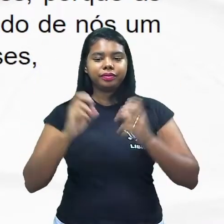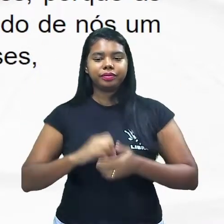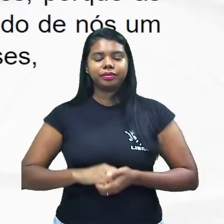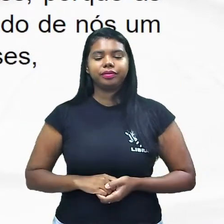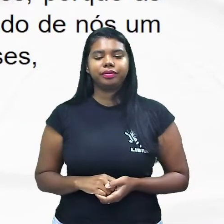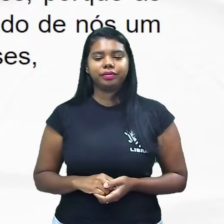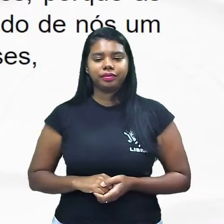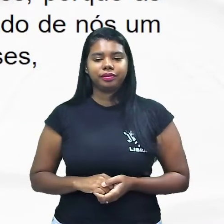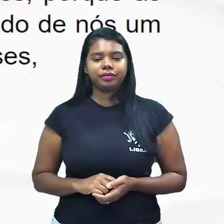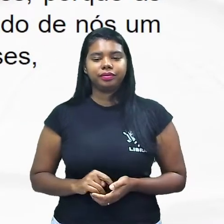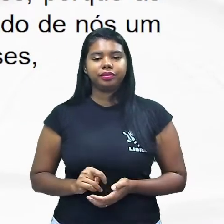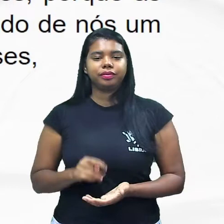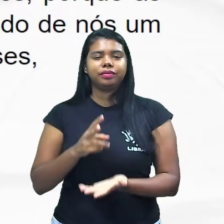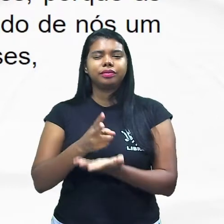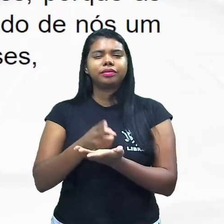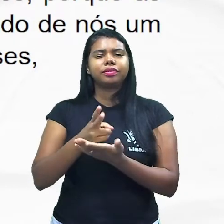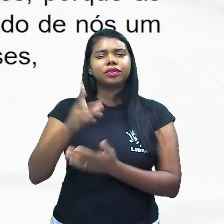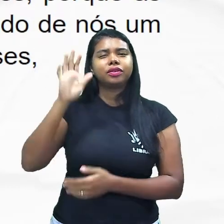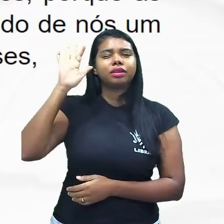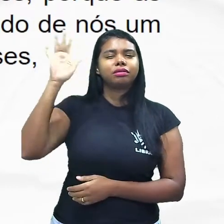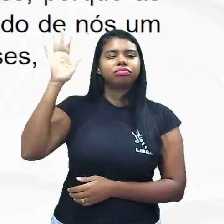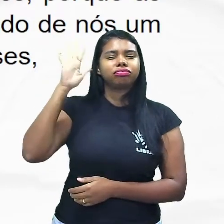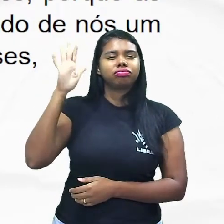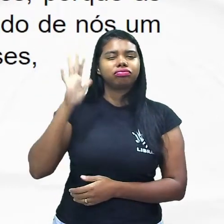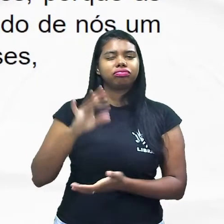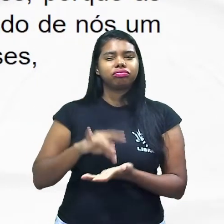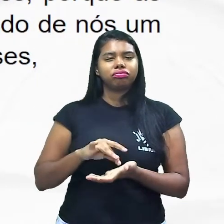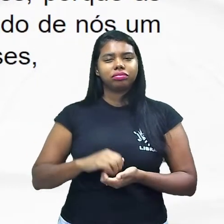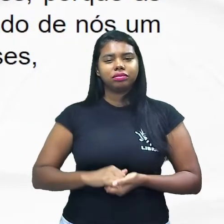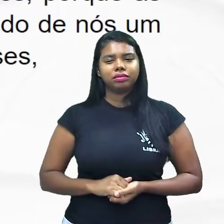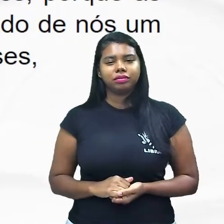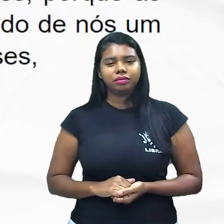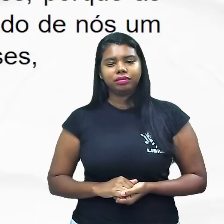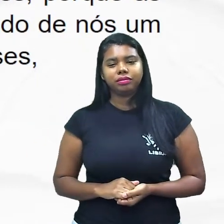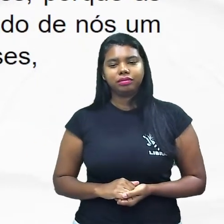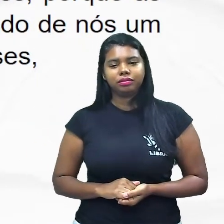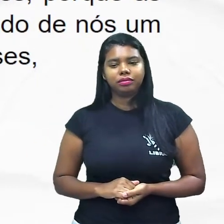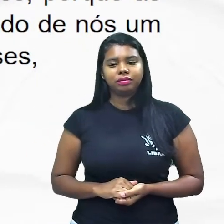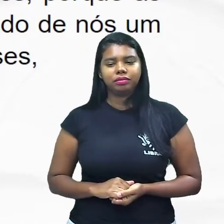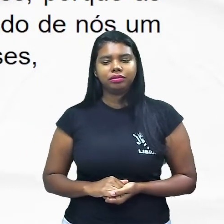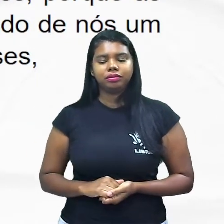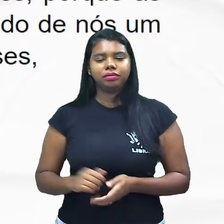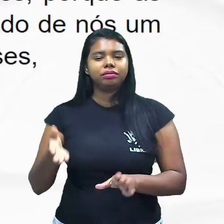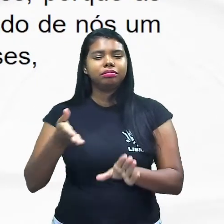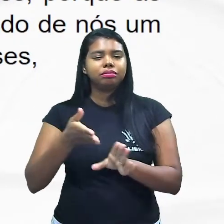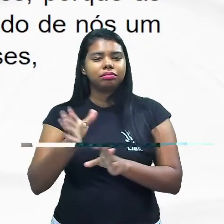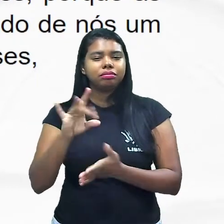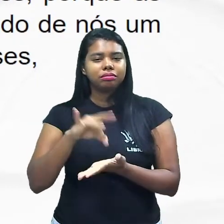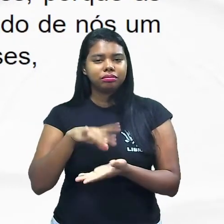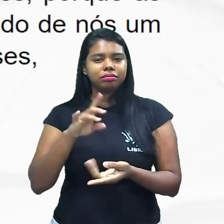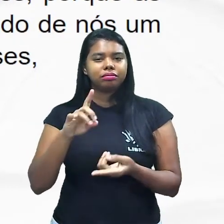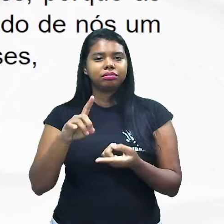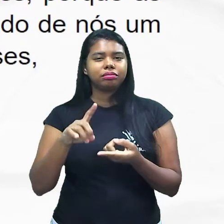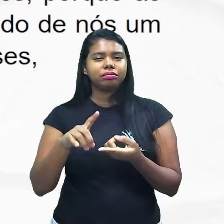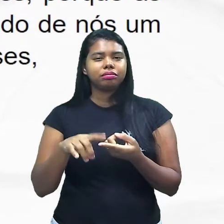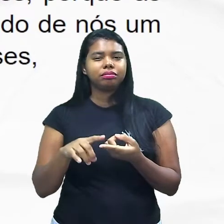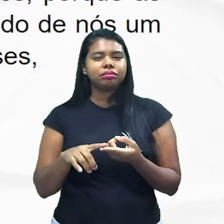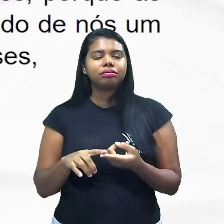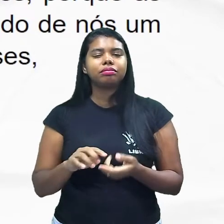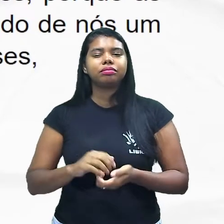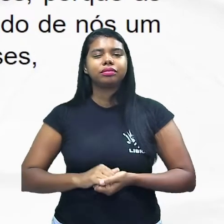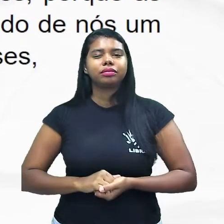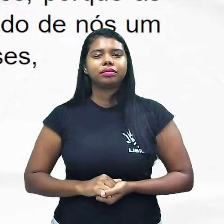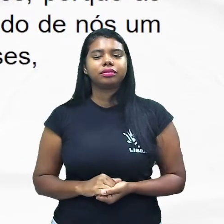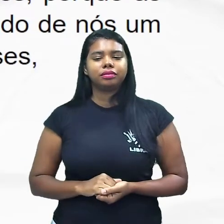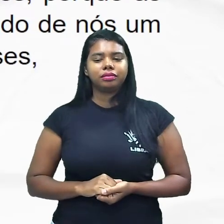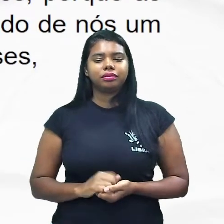sempre nos traz reflexões e incertezas seja para orientar investimentos seja para orientar